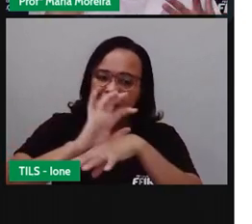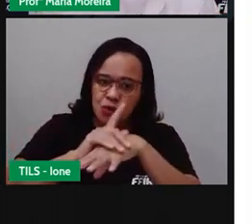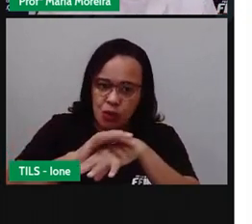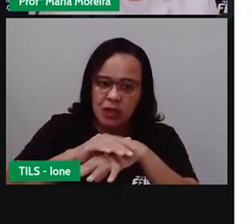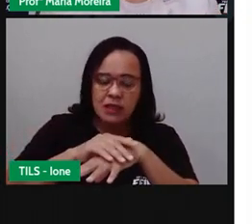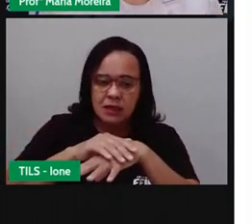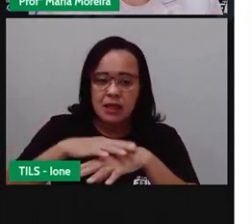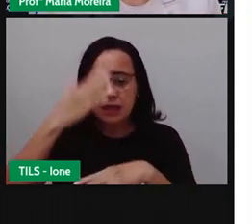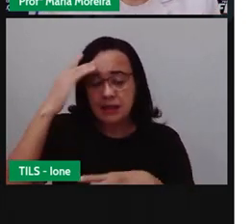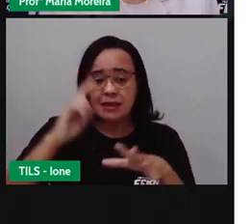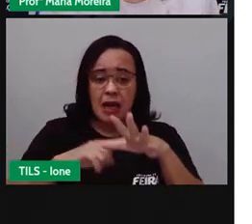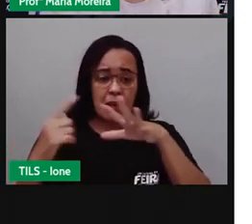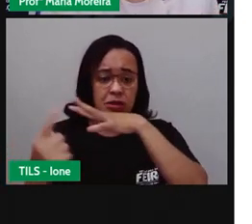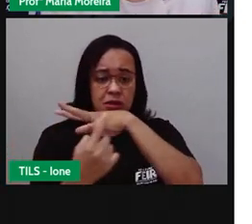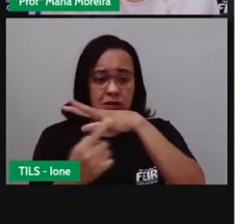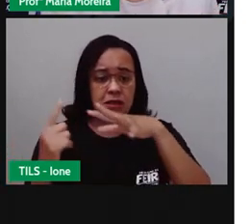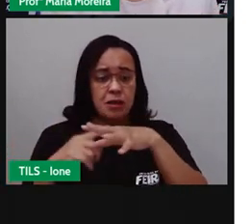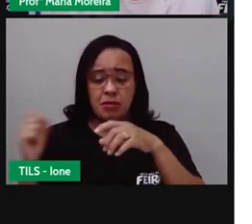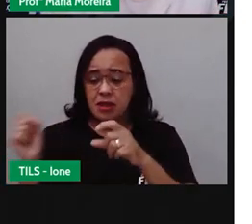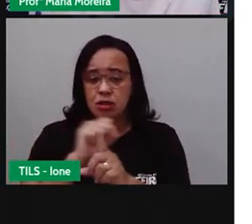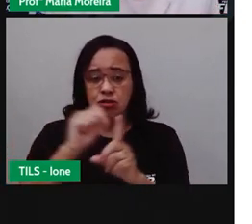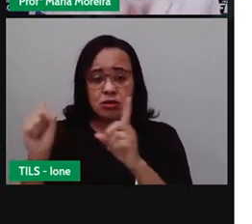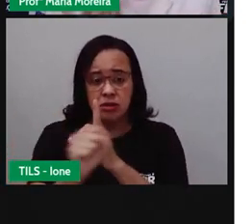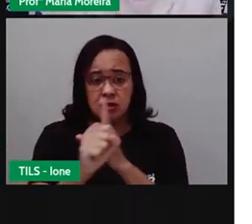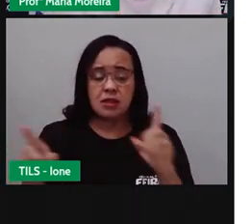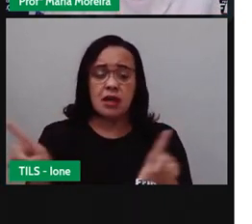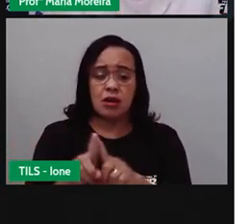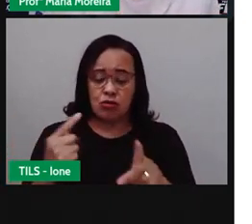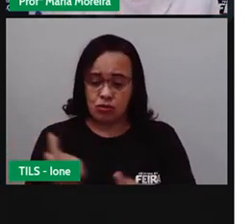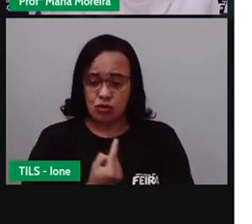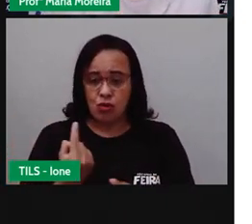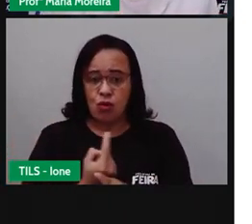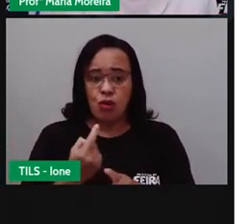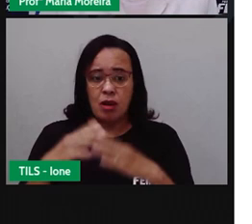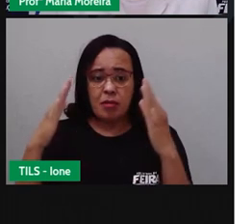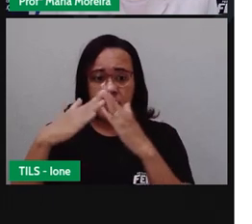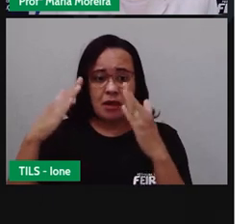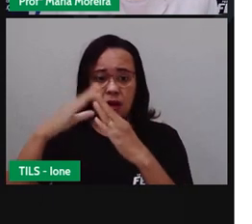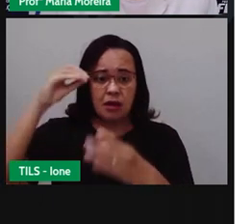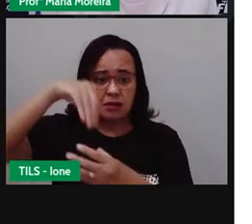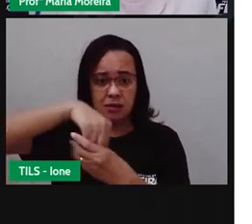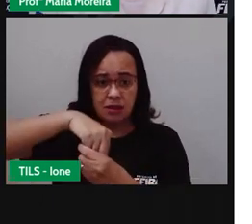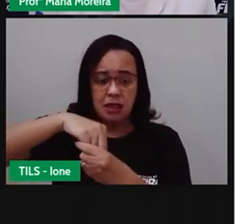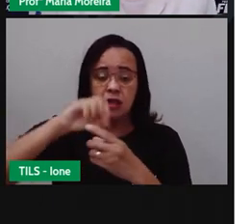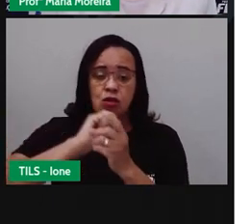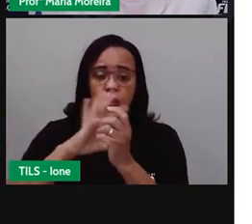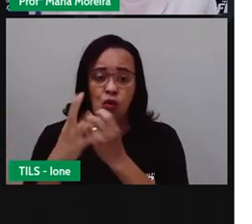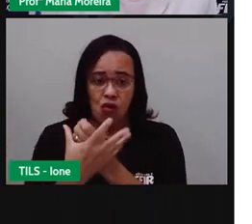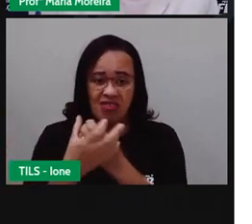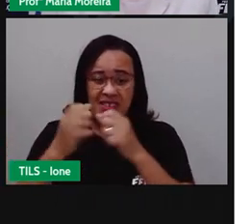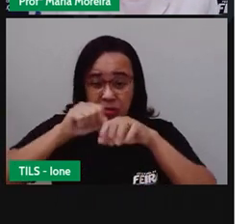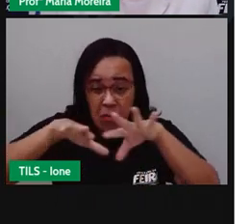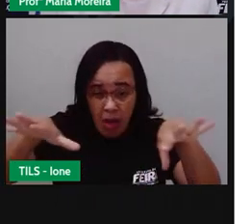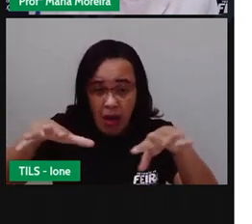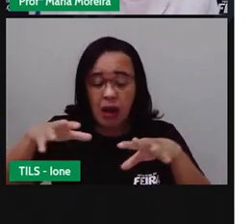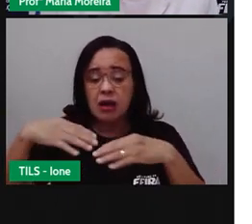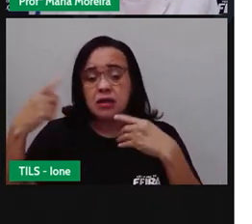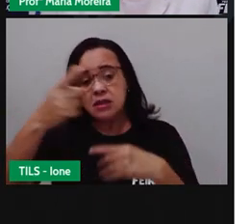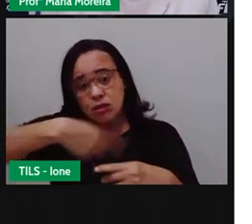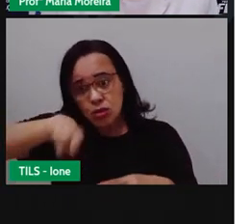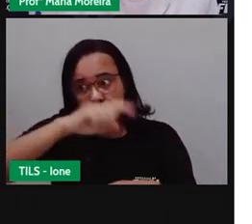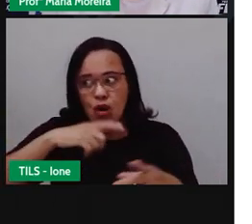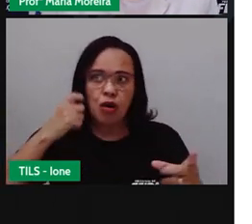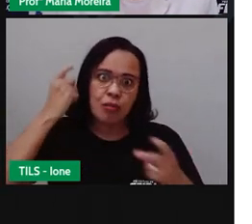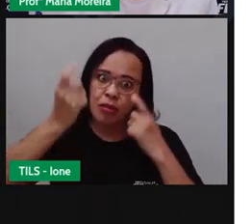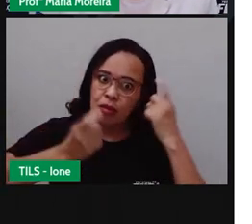Quarentena, isolamento, distanciamento social. Então, a tá aí, né? Na pandemia do Covid-19. Estamos todos aí preocupadíssimos